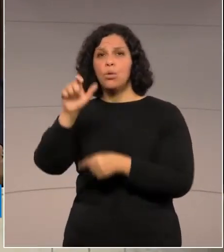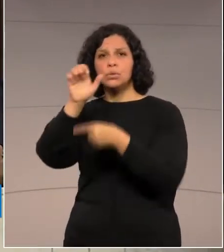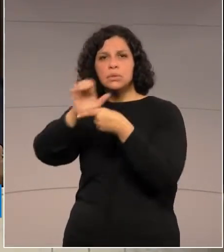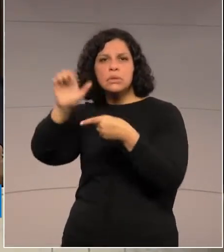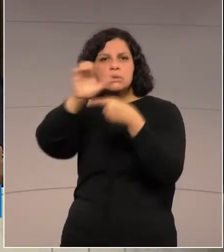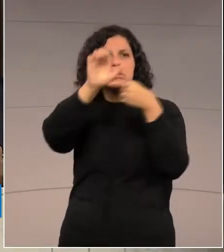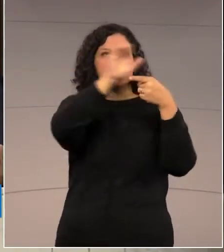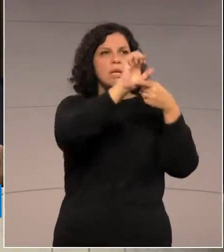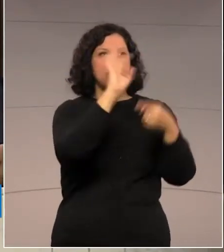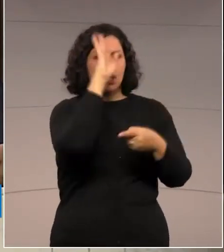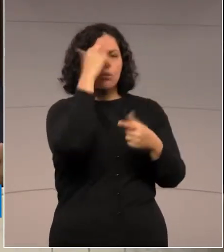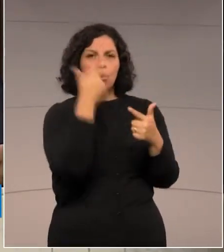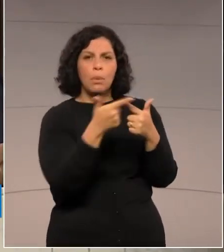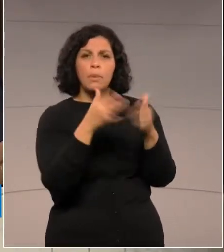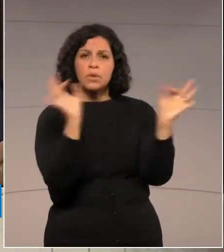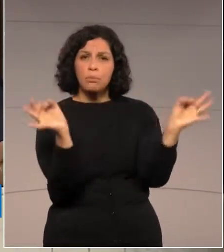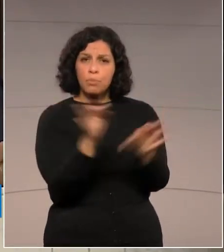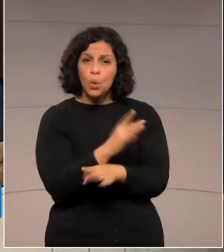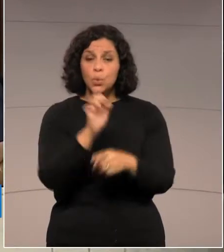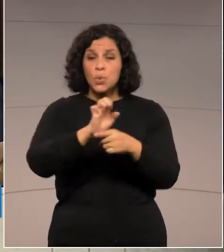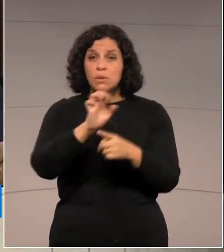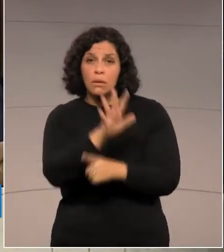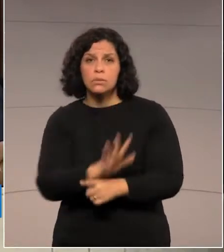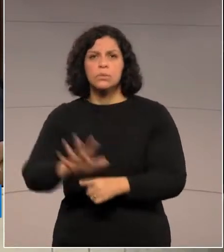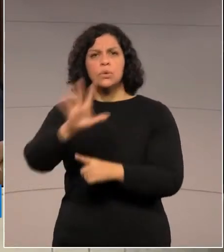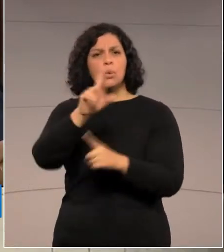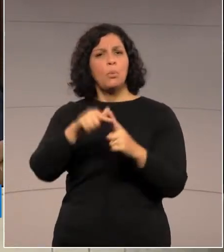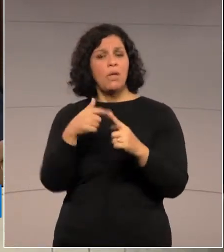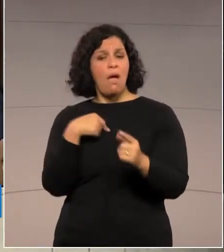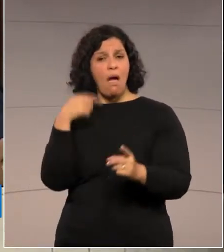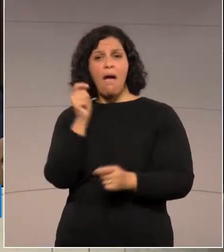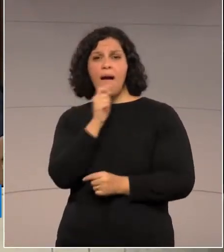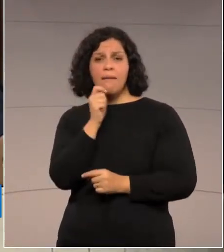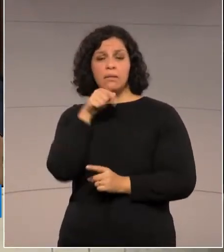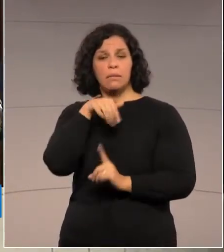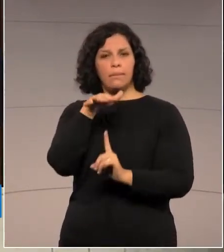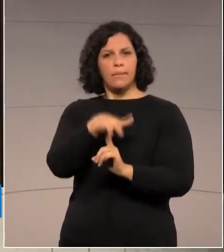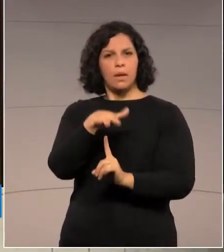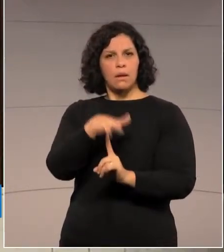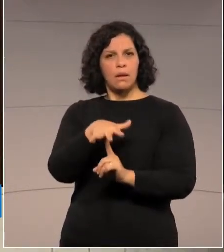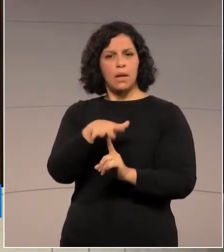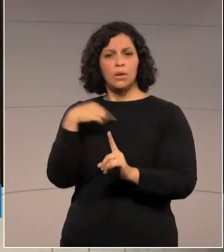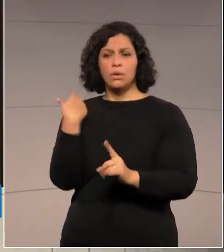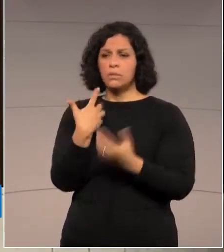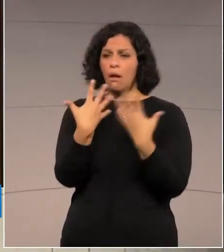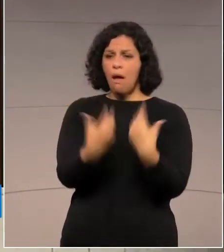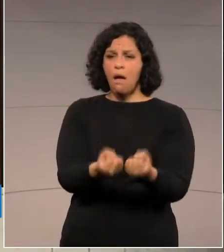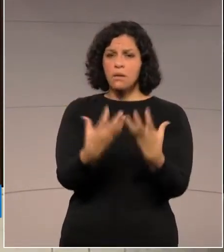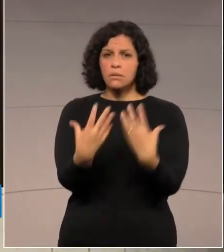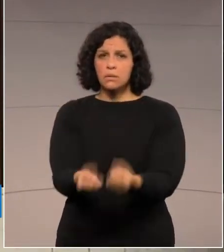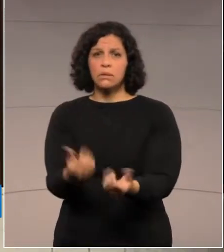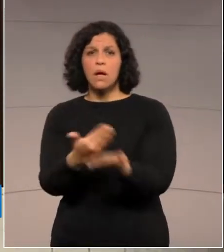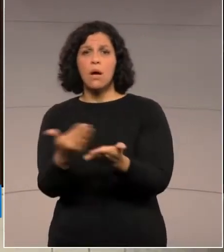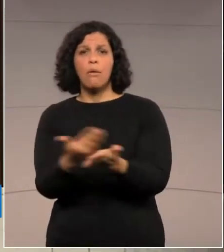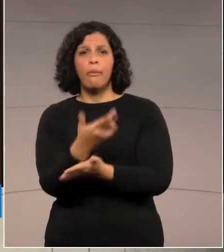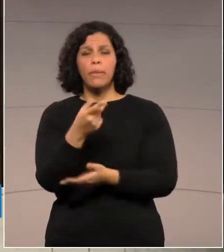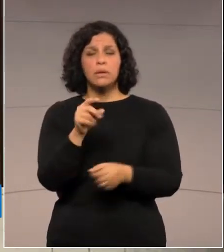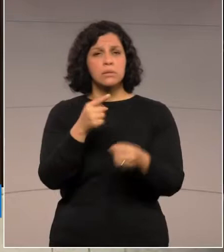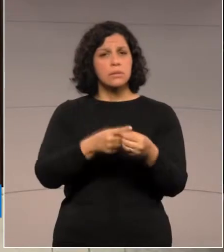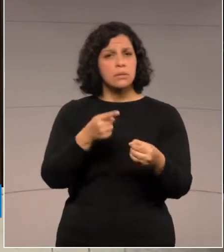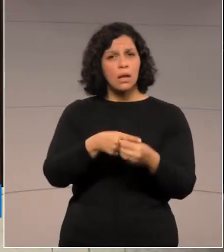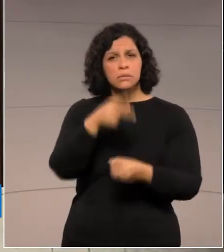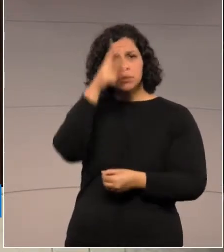deram conta de resolver isso no território do estado, por que o nosso permite que alguns municípios os